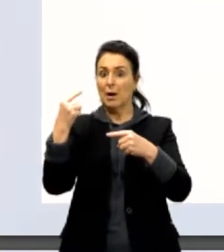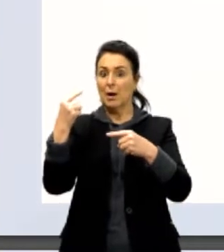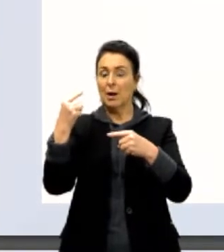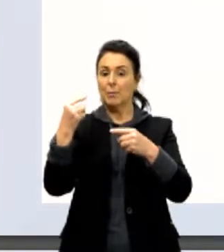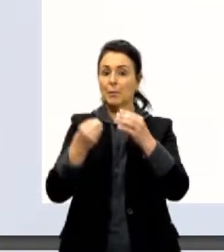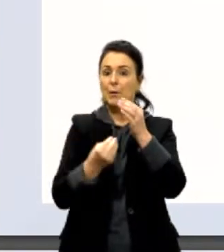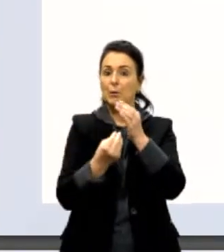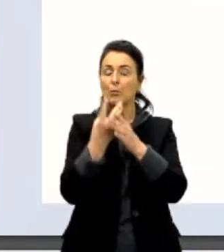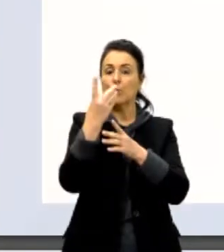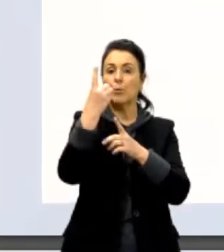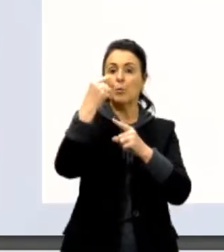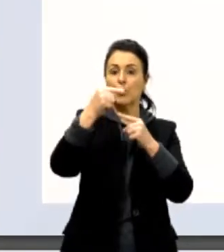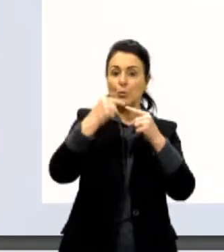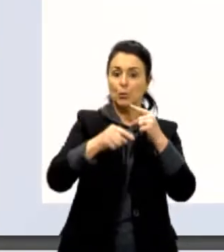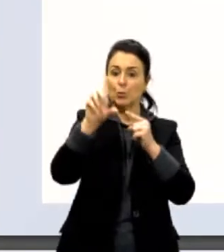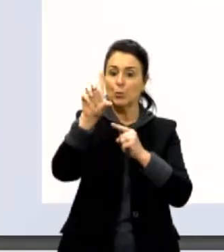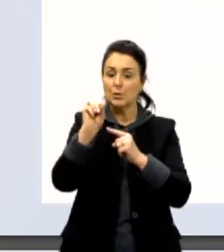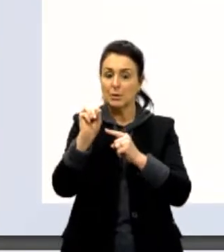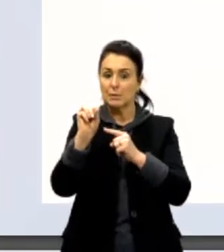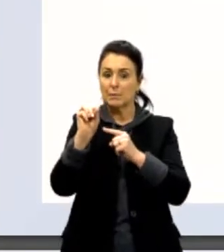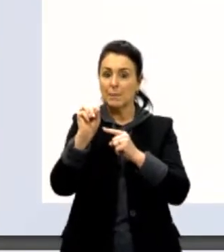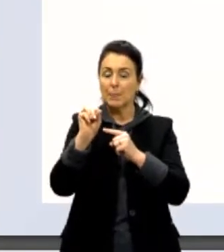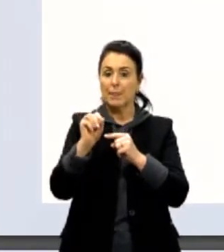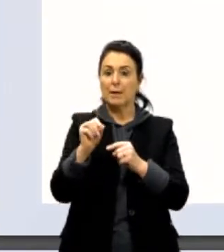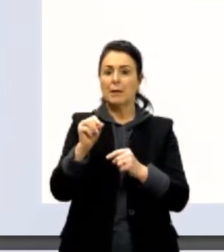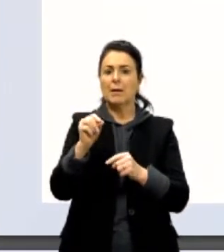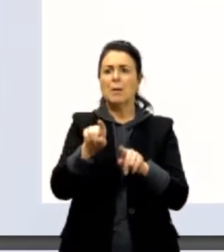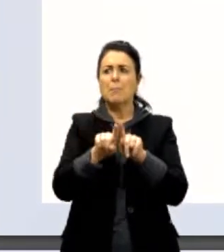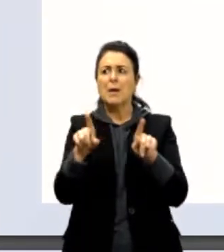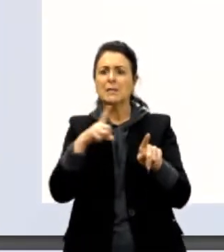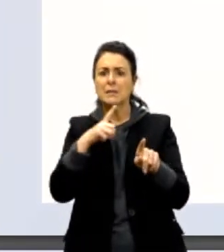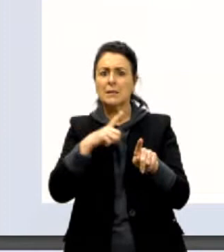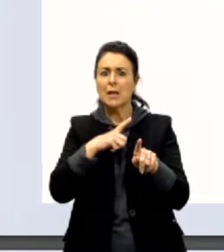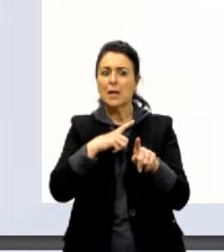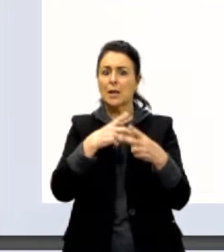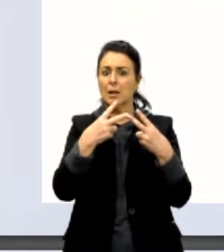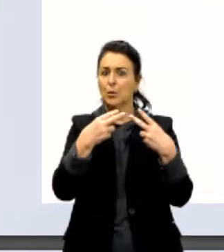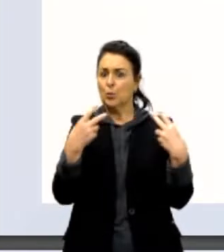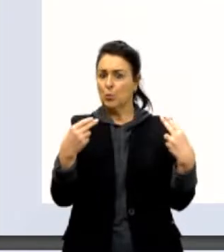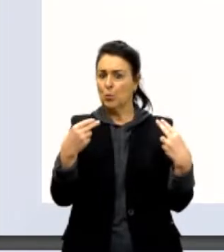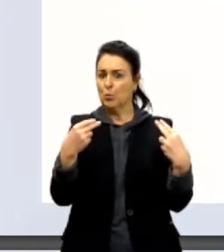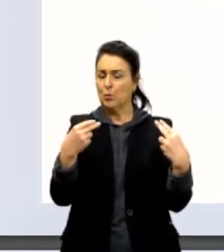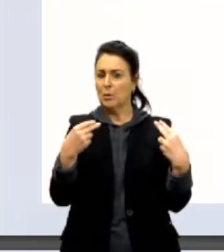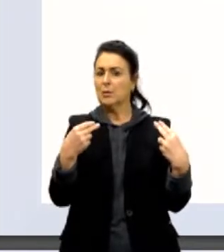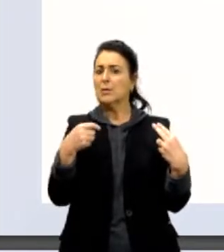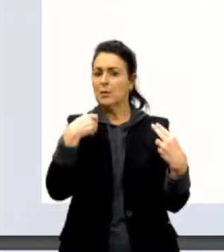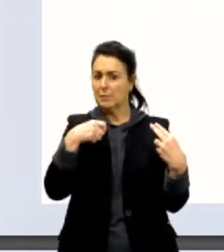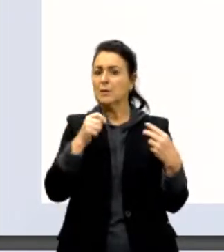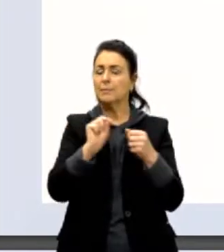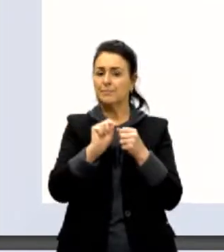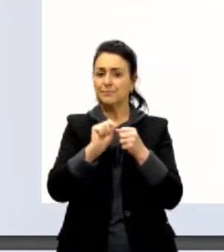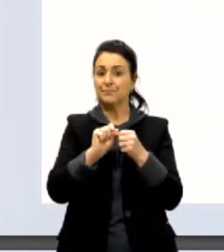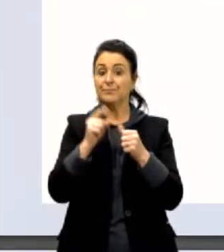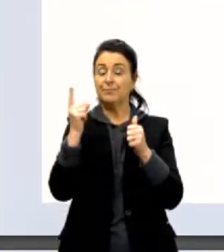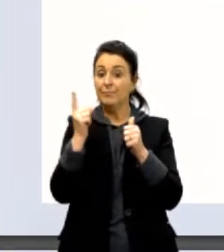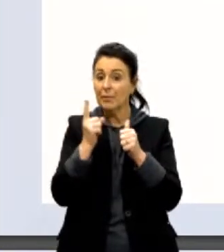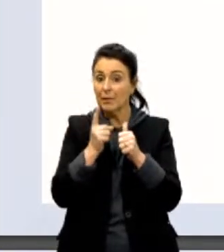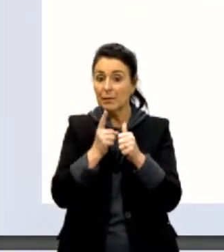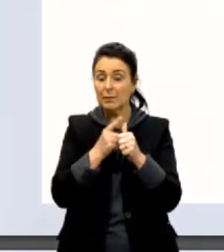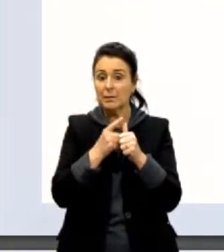não é só isso, tá? Tem duas condições a serem satisfeitas. A primeira condição